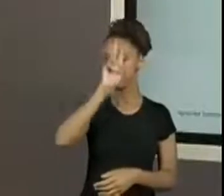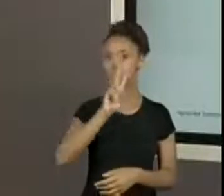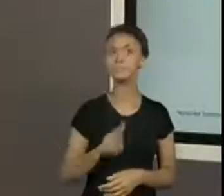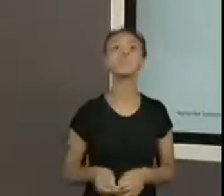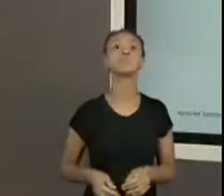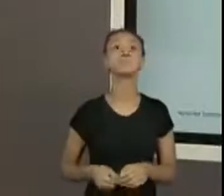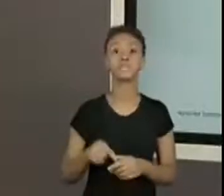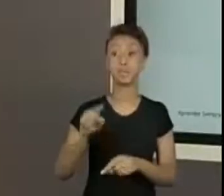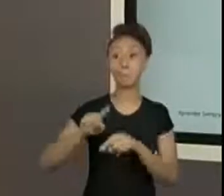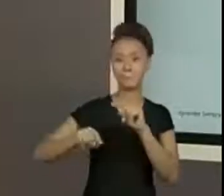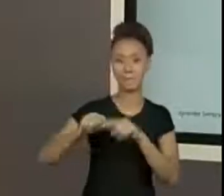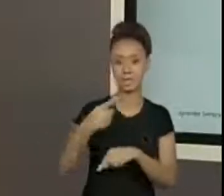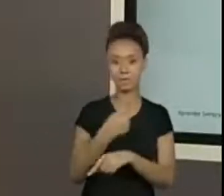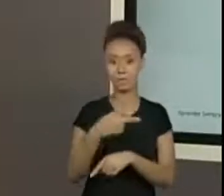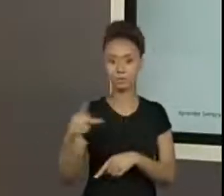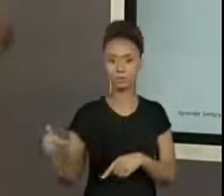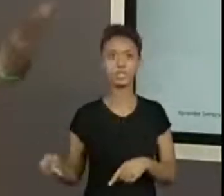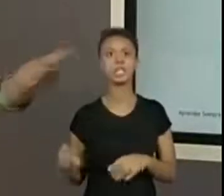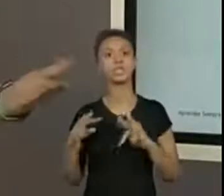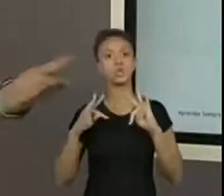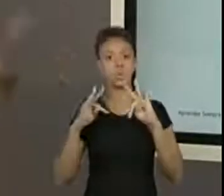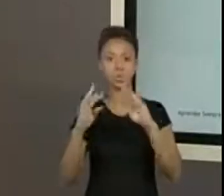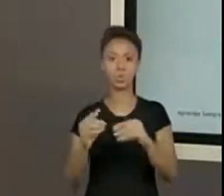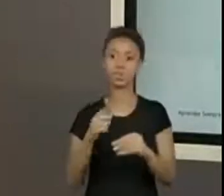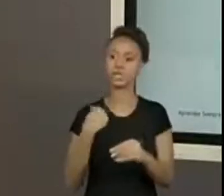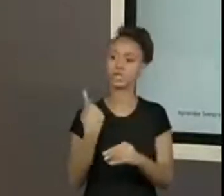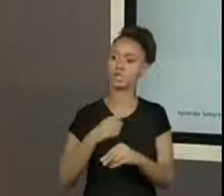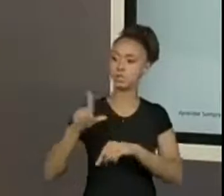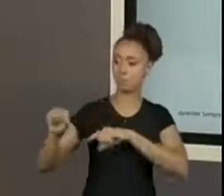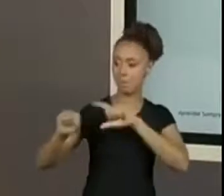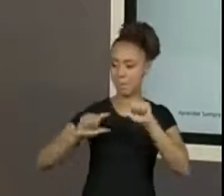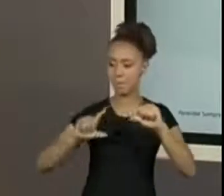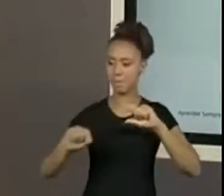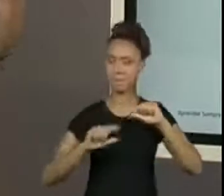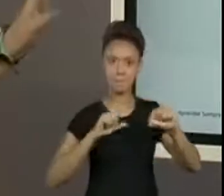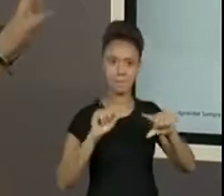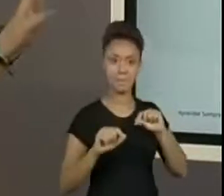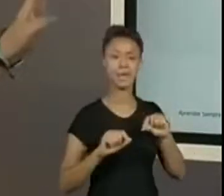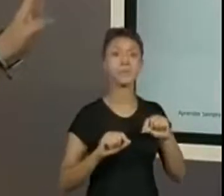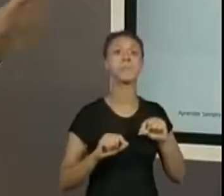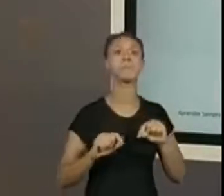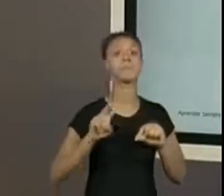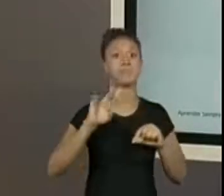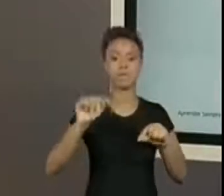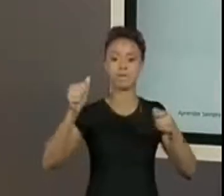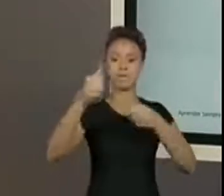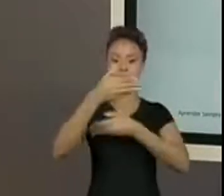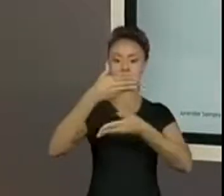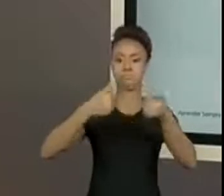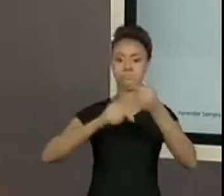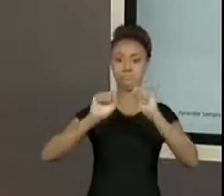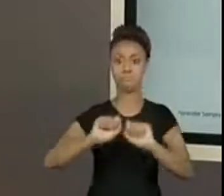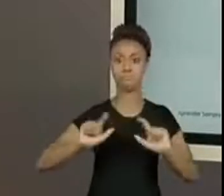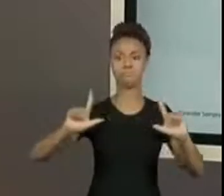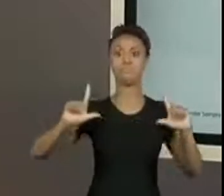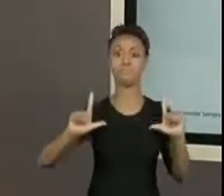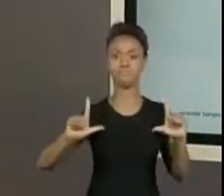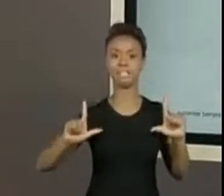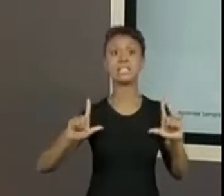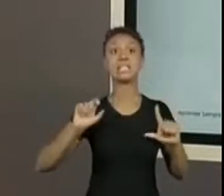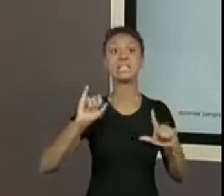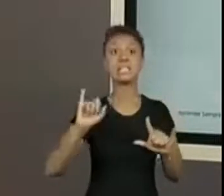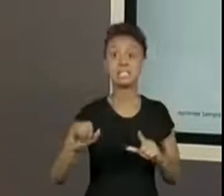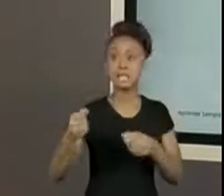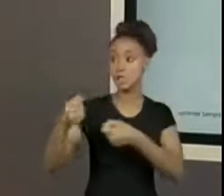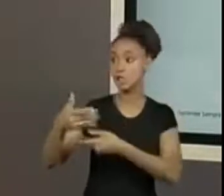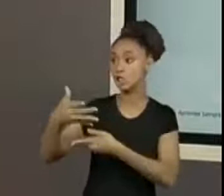material, que foi aprovado por todo o processo que a gente faz ele para chegar aqui para vocês, vai estar no slide. Aqueles quadrinhas que vieram